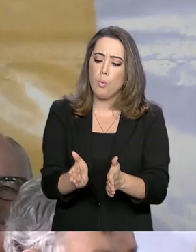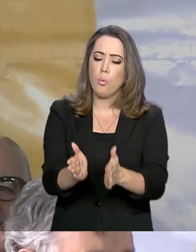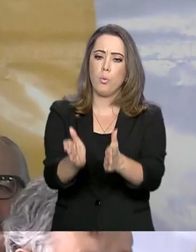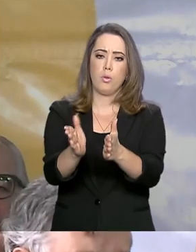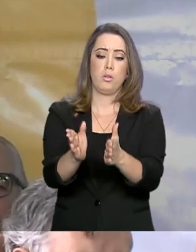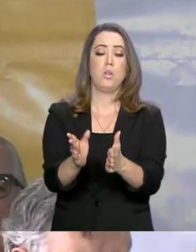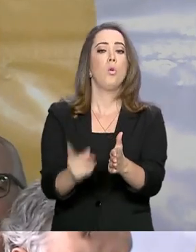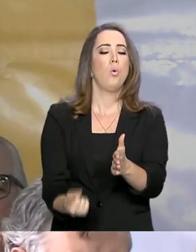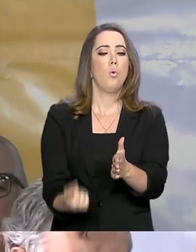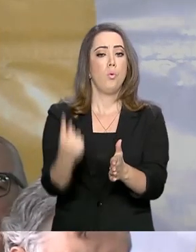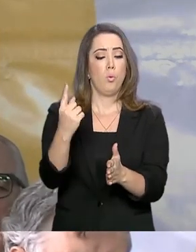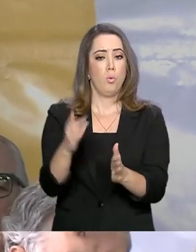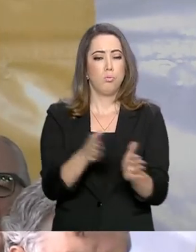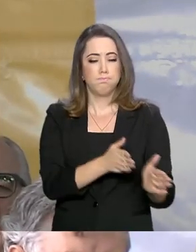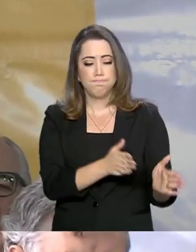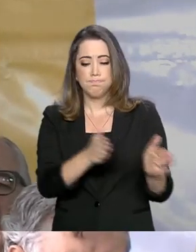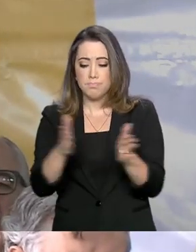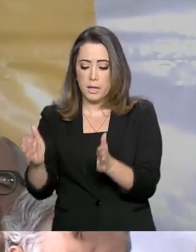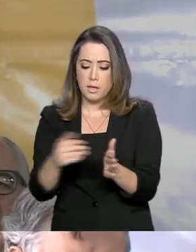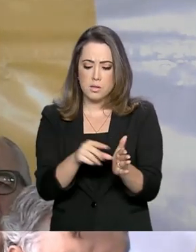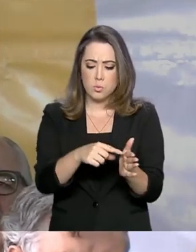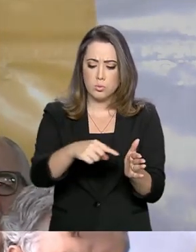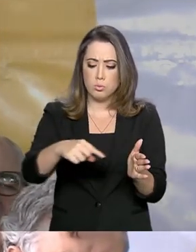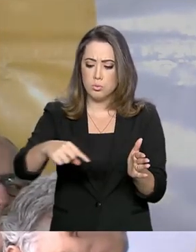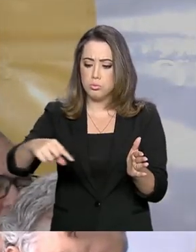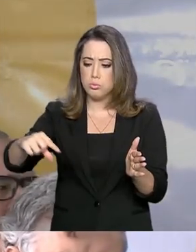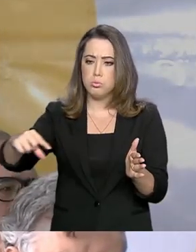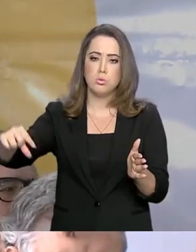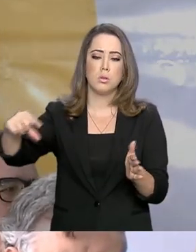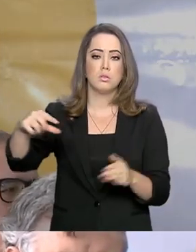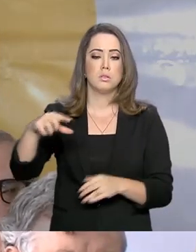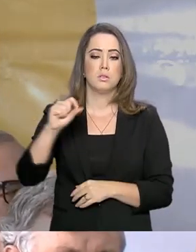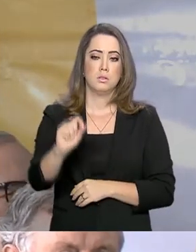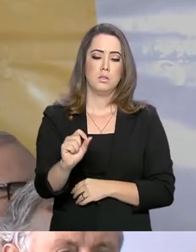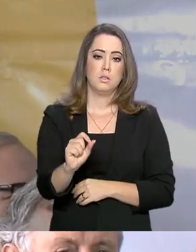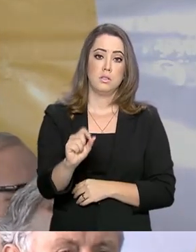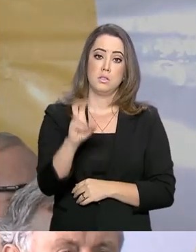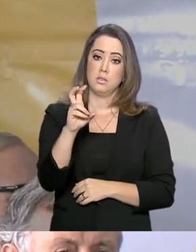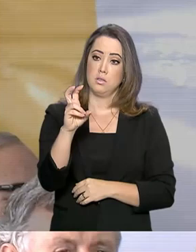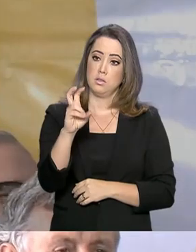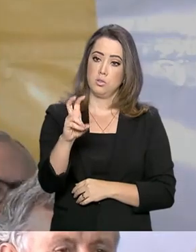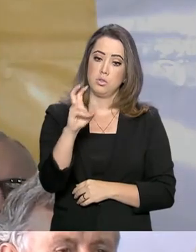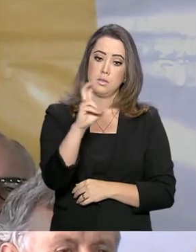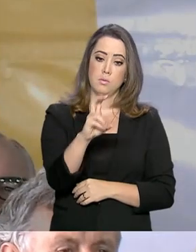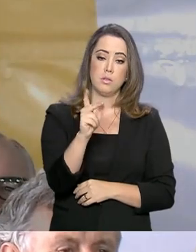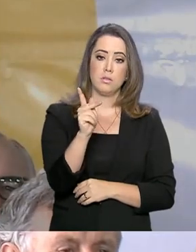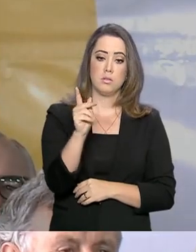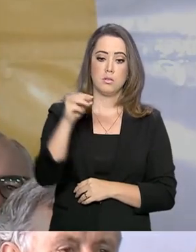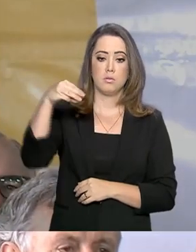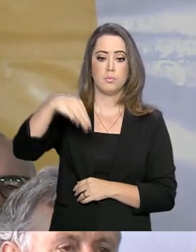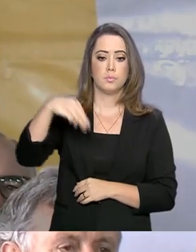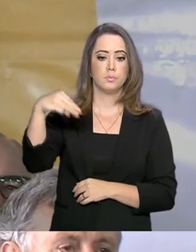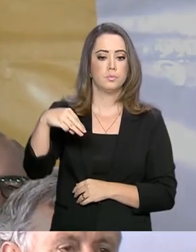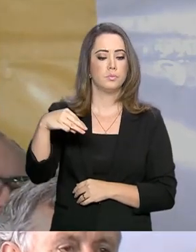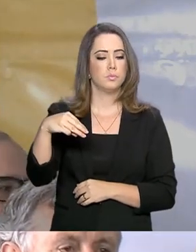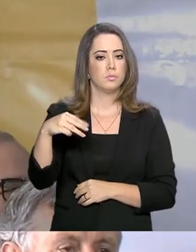mais um trecho de 55 quilômetros